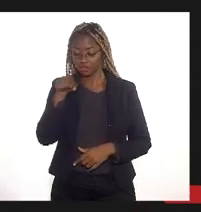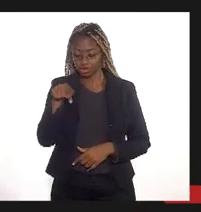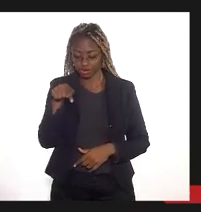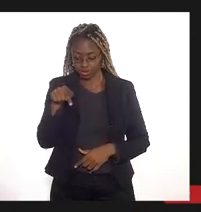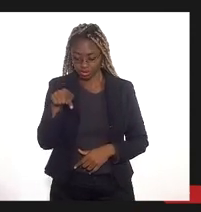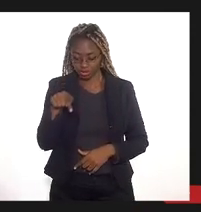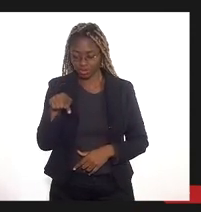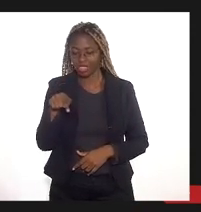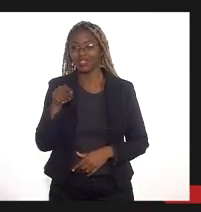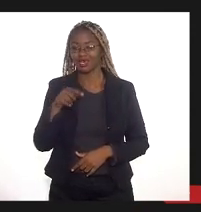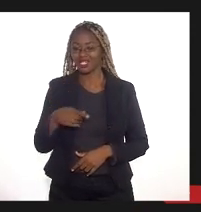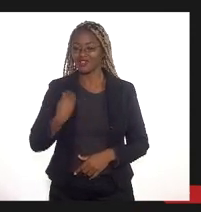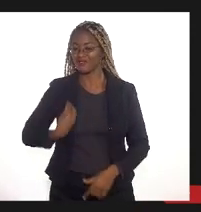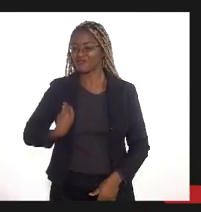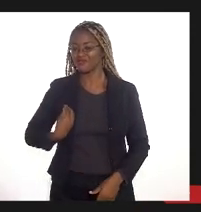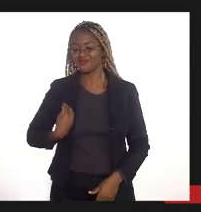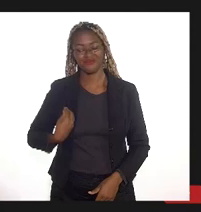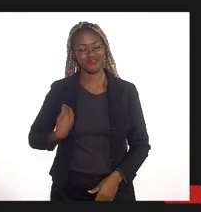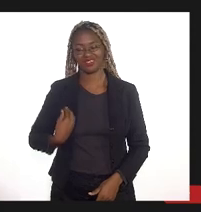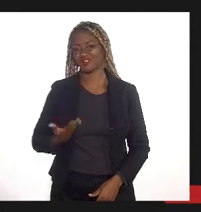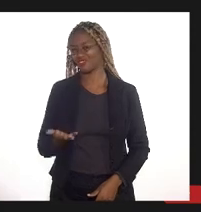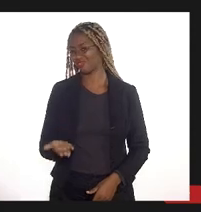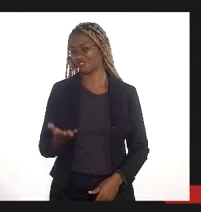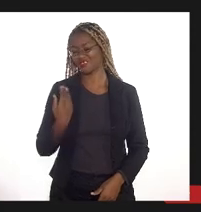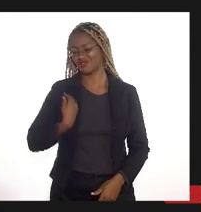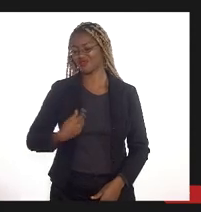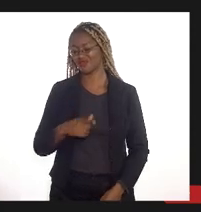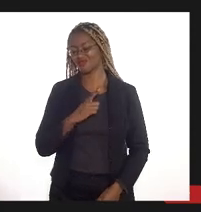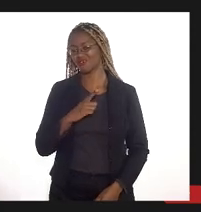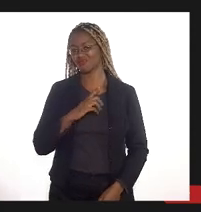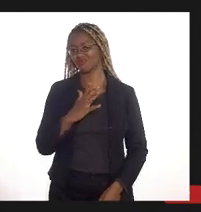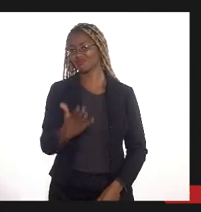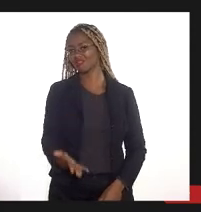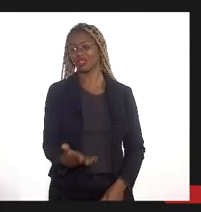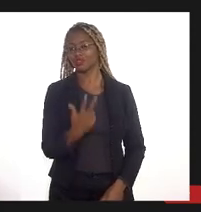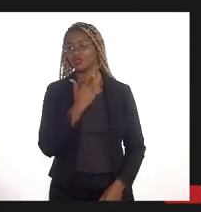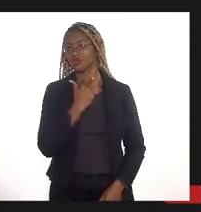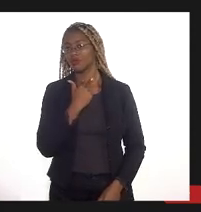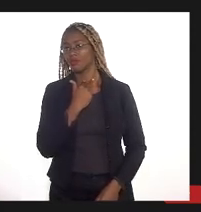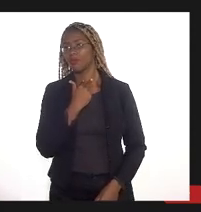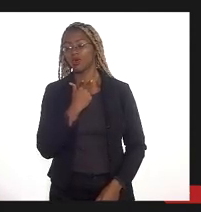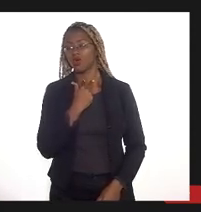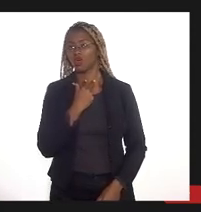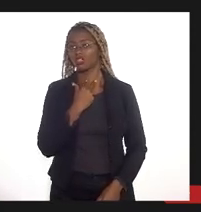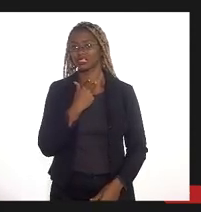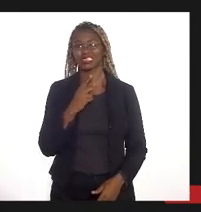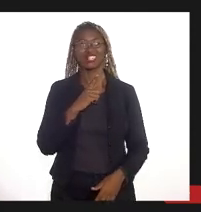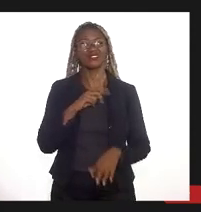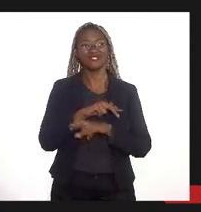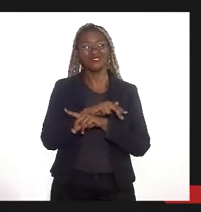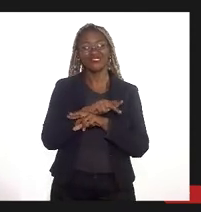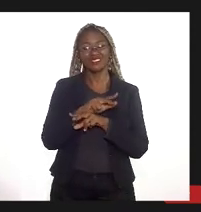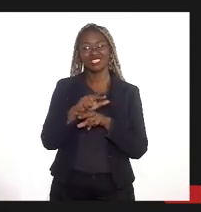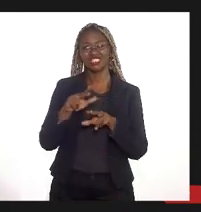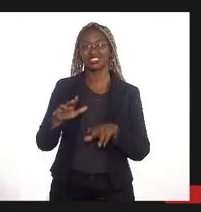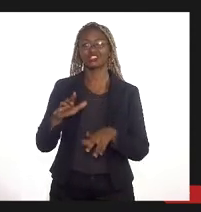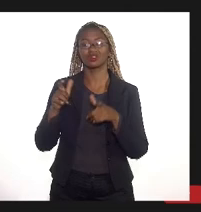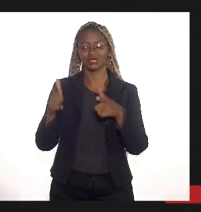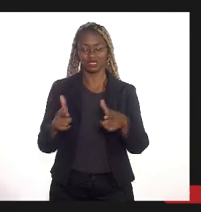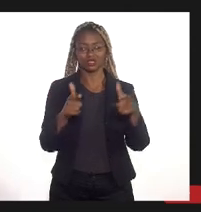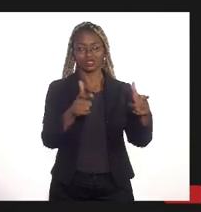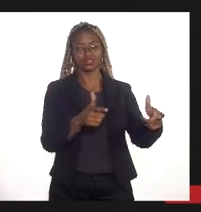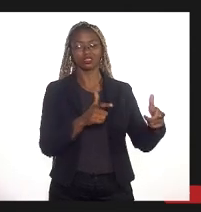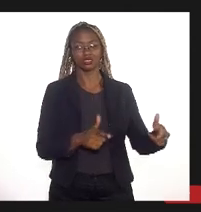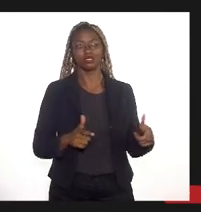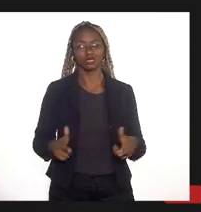extremamente viva com uma biodiversidade imensa que não pode ser colocada existem inúmeras inúmeros espaços inúmeros terrenos